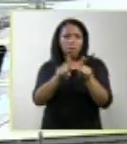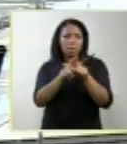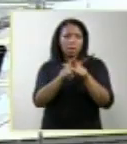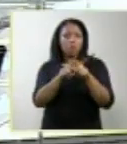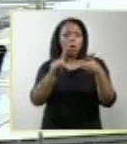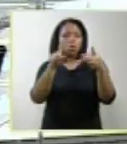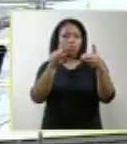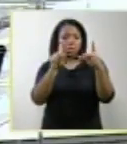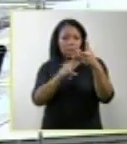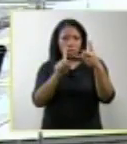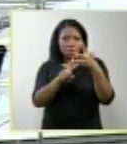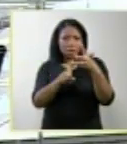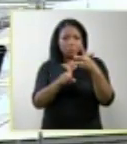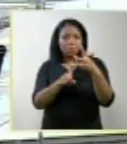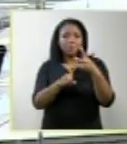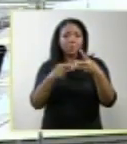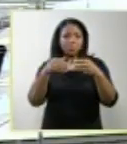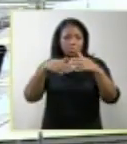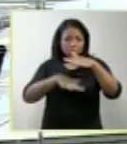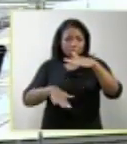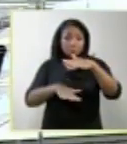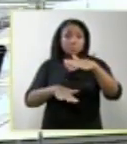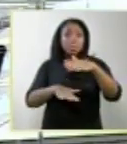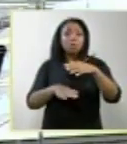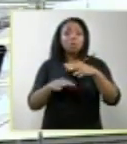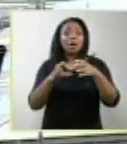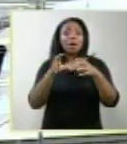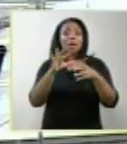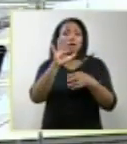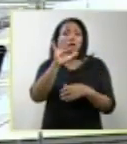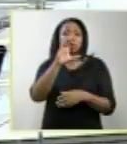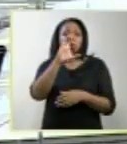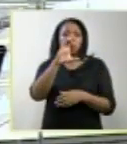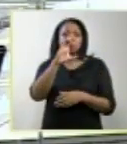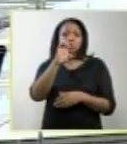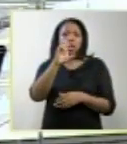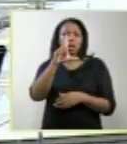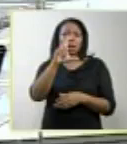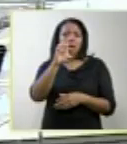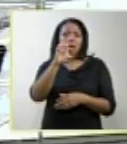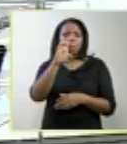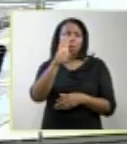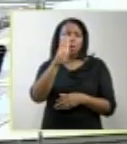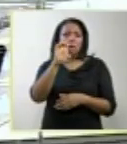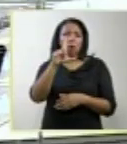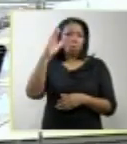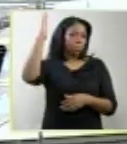e a parte ainda inferior vai formar o cerebelo e a medula espinhal.